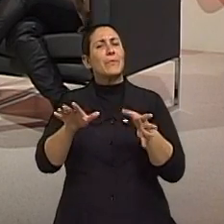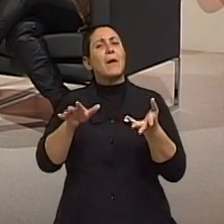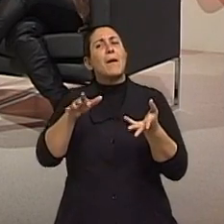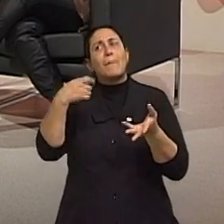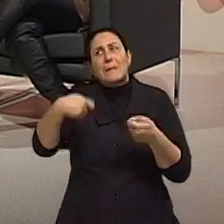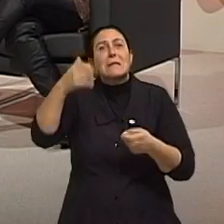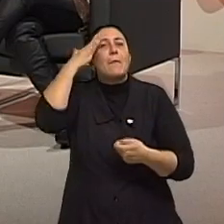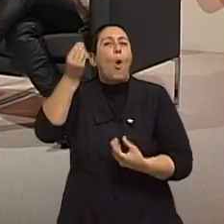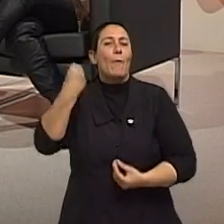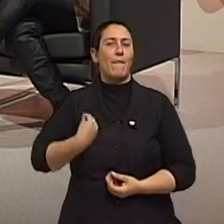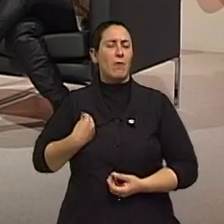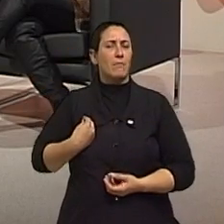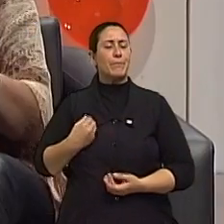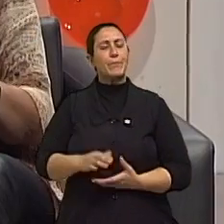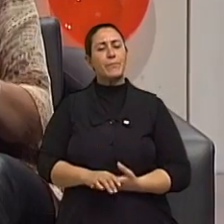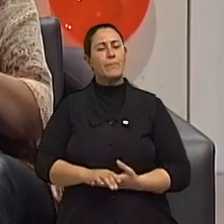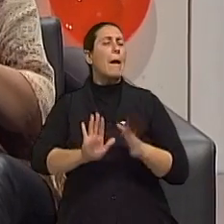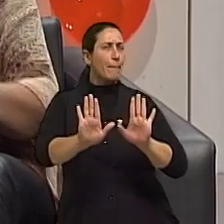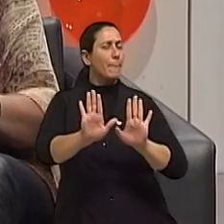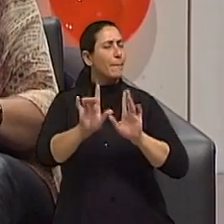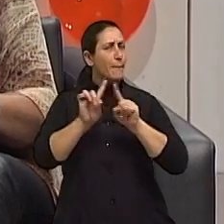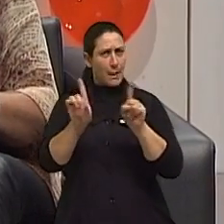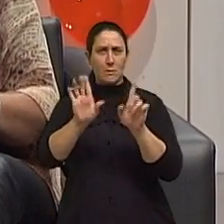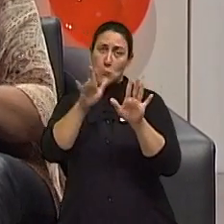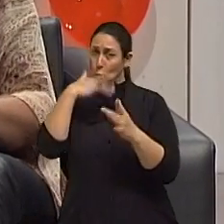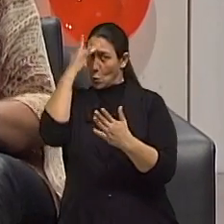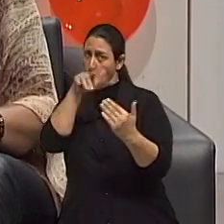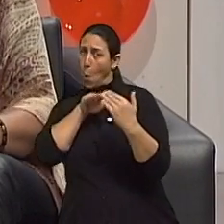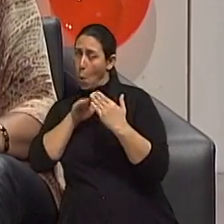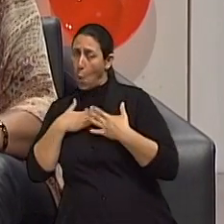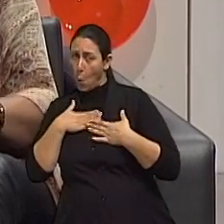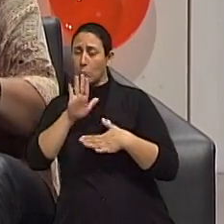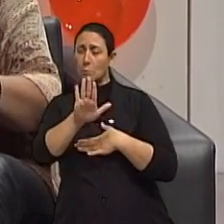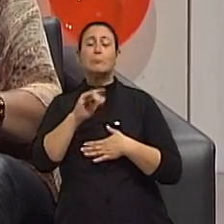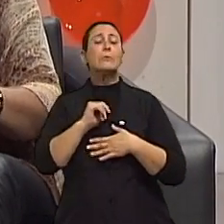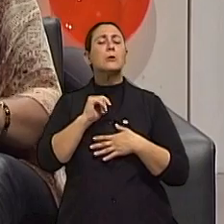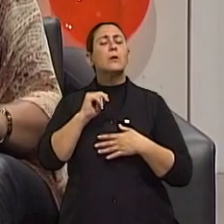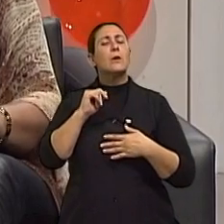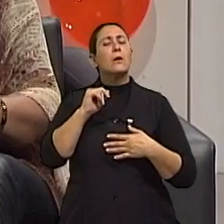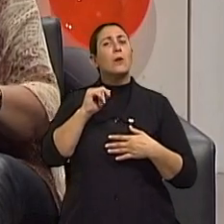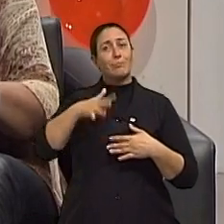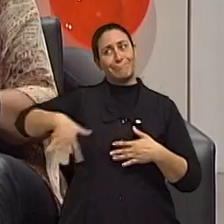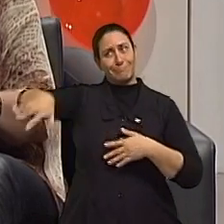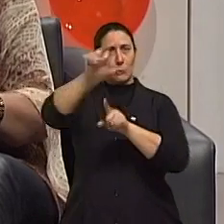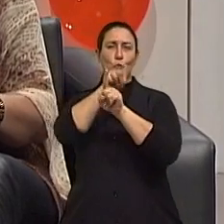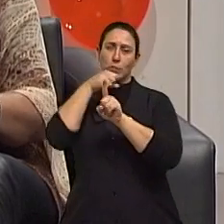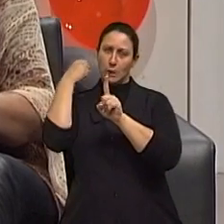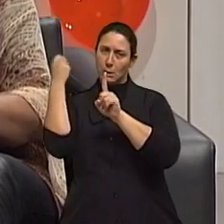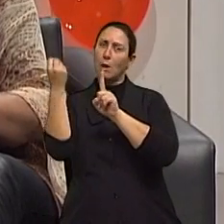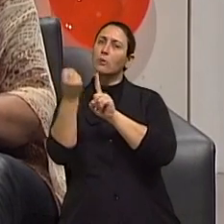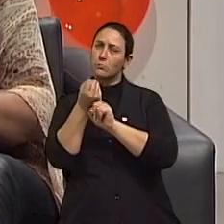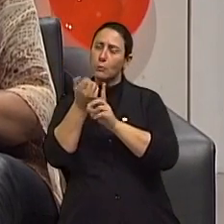é viver também, né? Certo. Mas nós estamos, não sei se concorda comigo, pelo menos a minha visão, nós estamos numa sociedade que está se